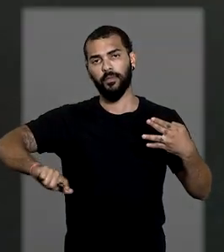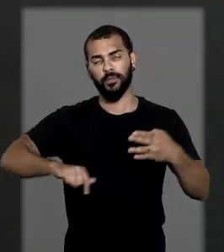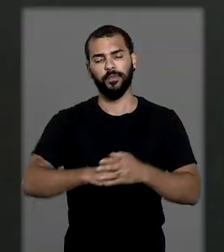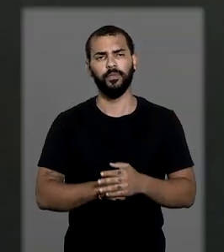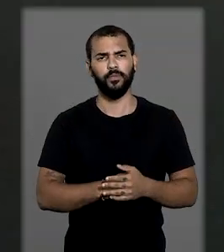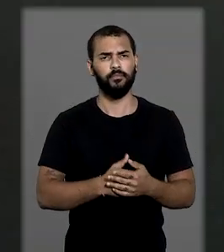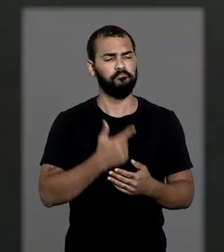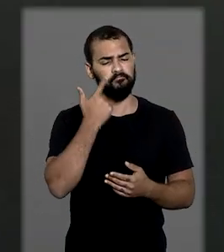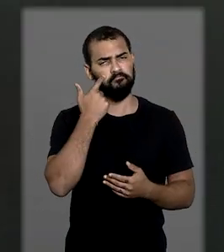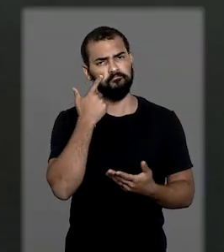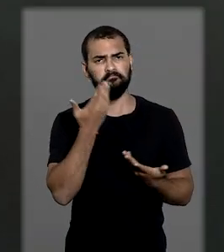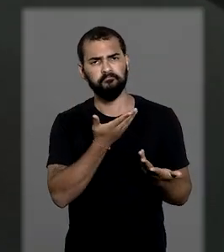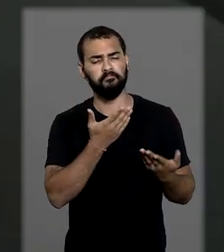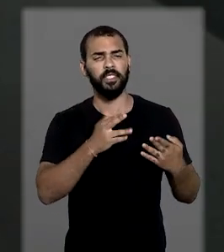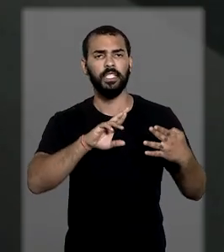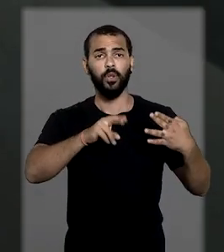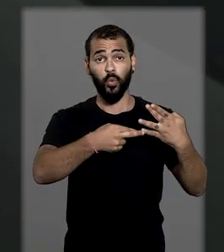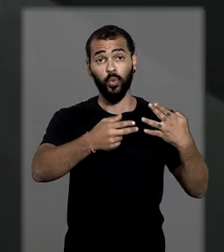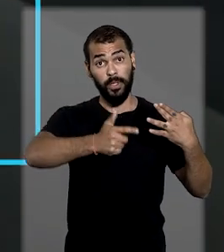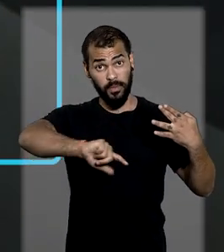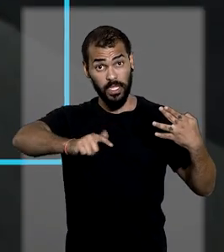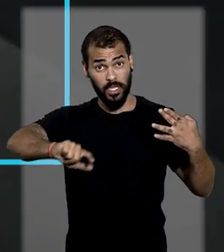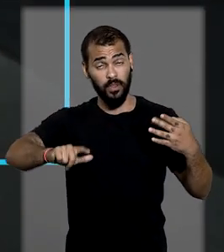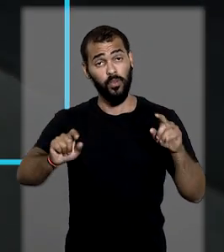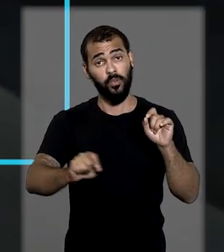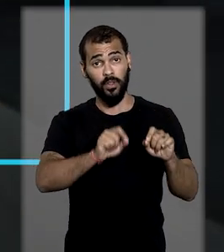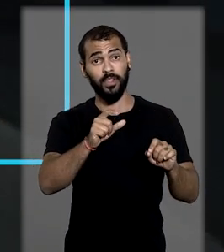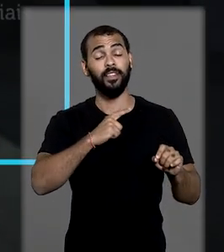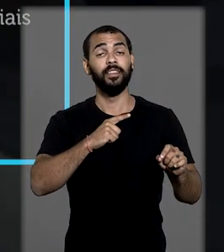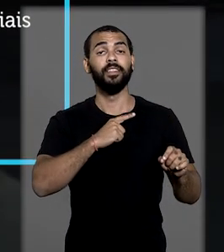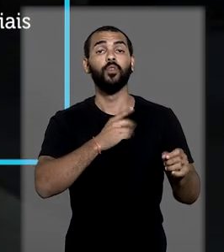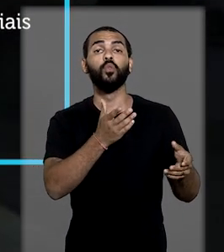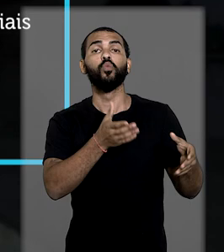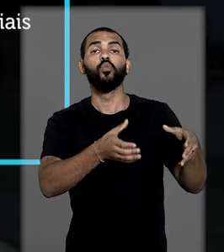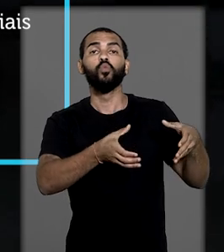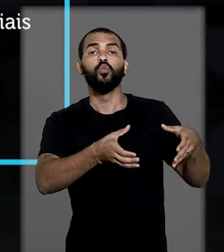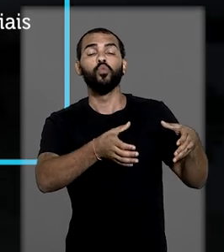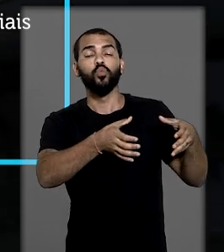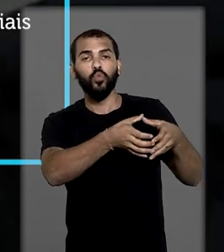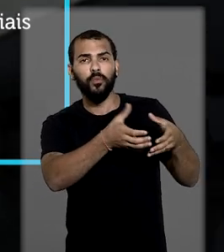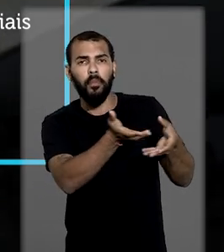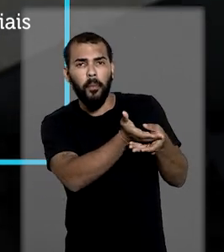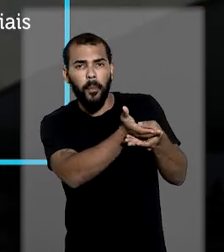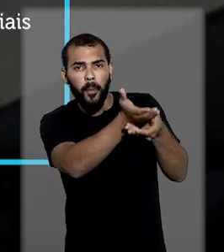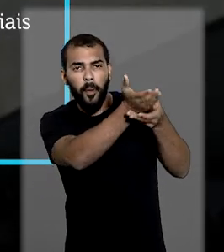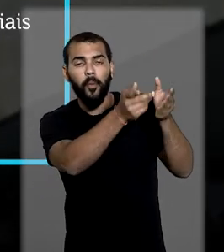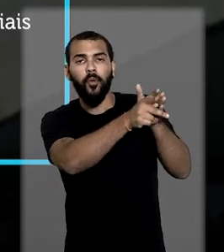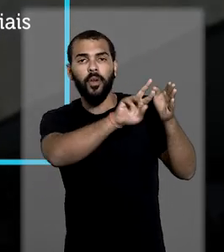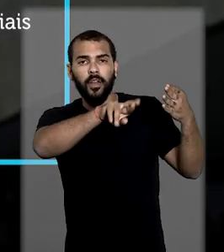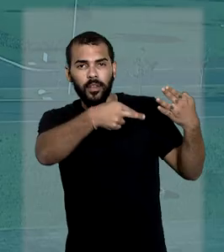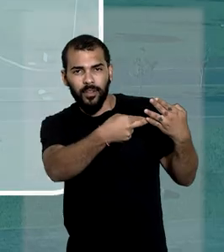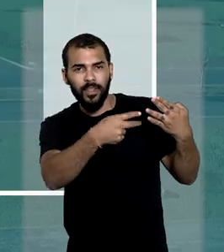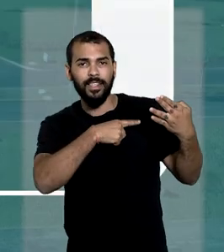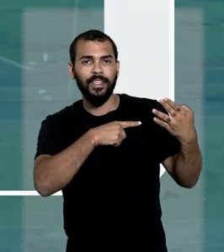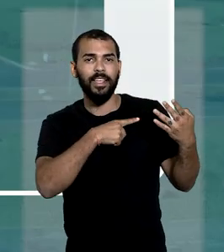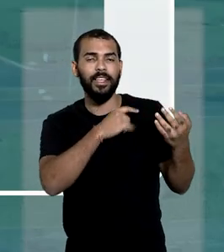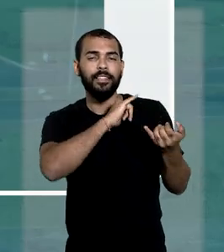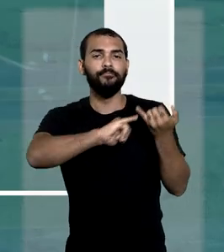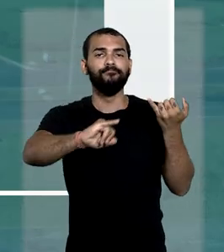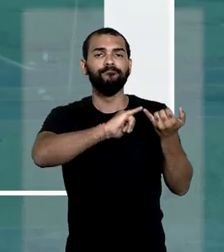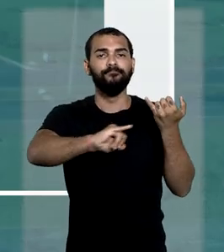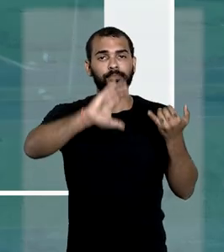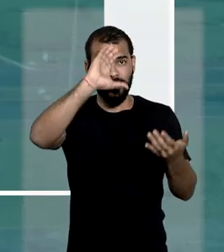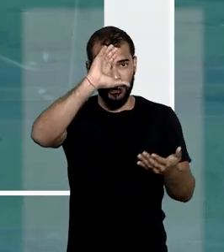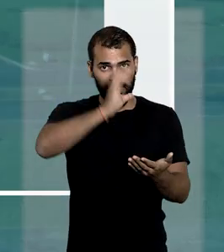Recurso repetitivo representa um grupo de recursos especiais com teses idênticas em questão de direito. Funciona assim,